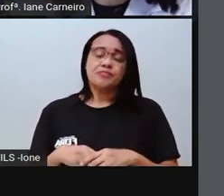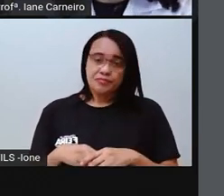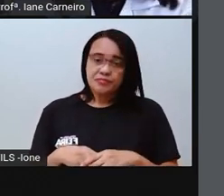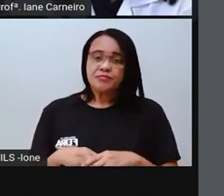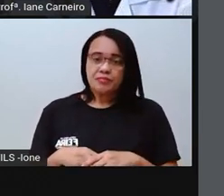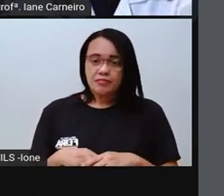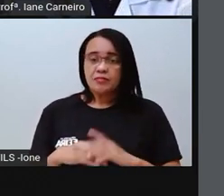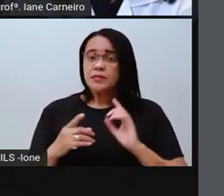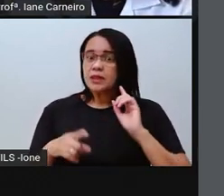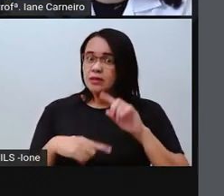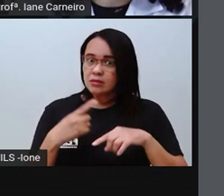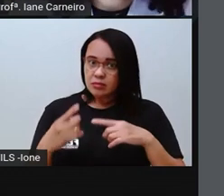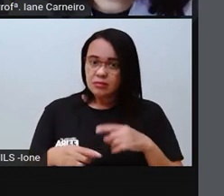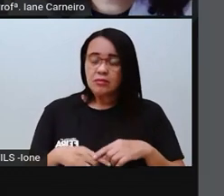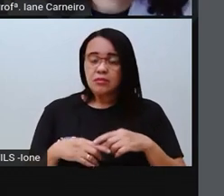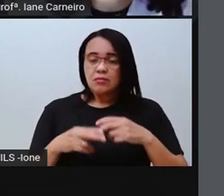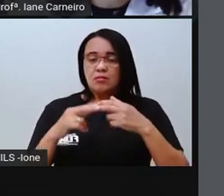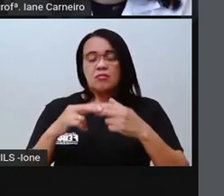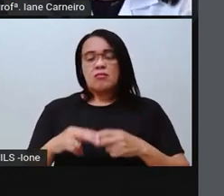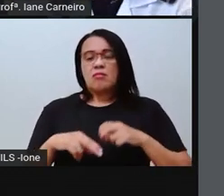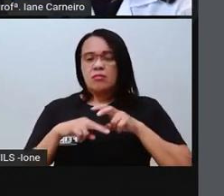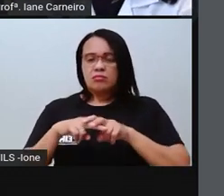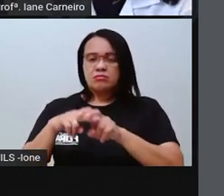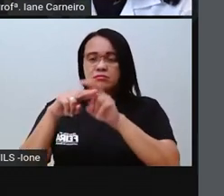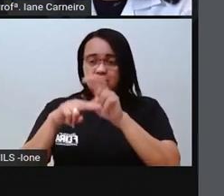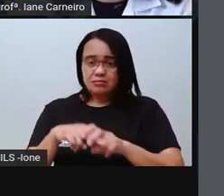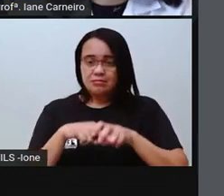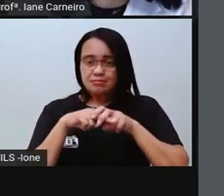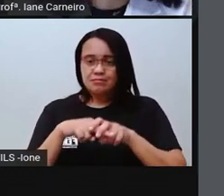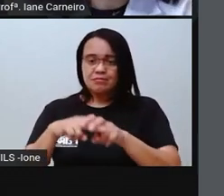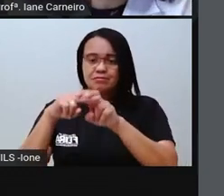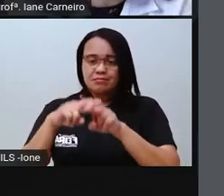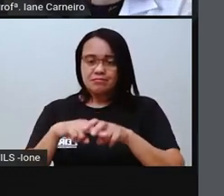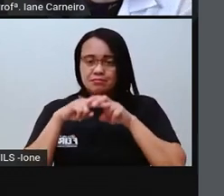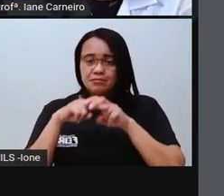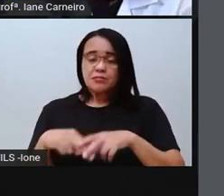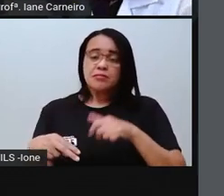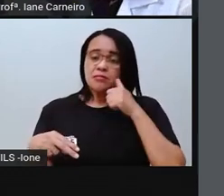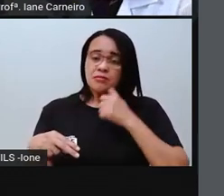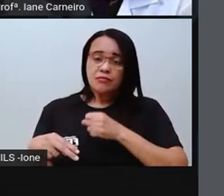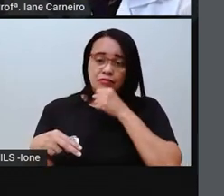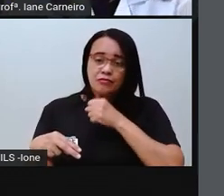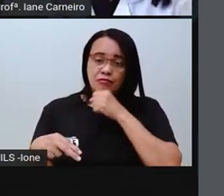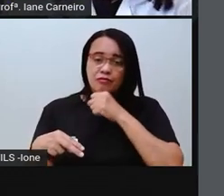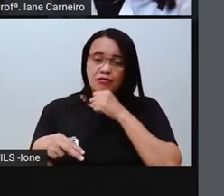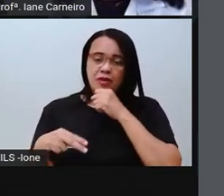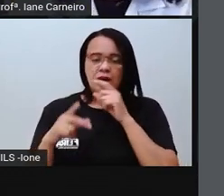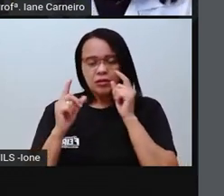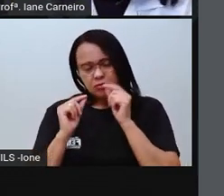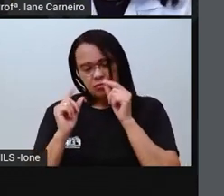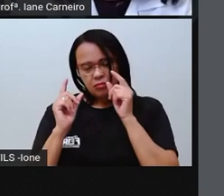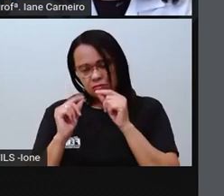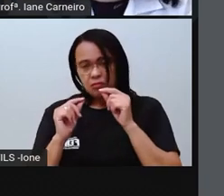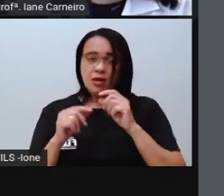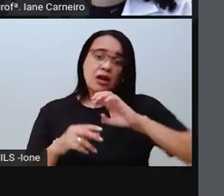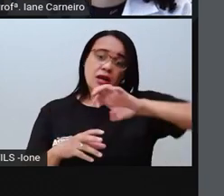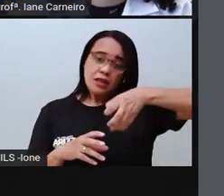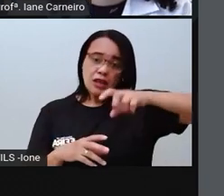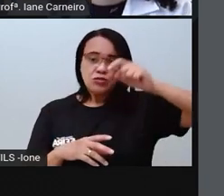de fato, a cadeira balançava, dona velha cochilava e a torneira pingava.